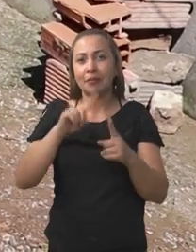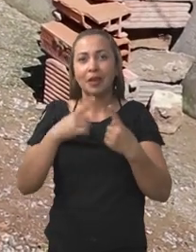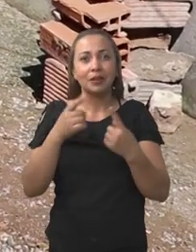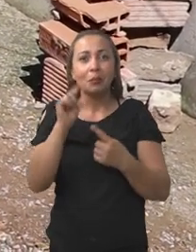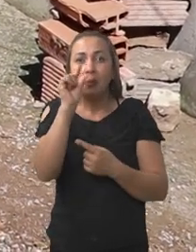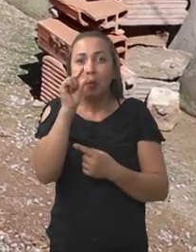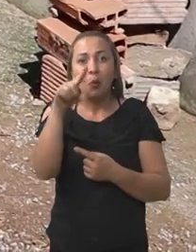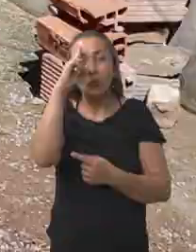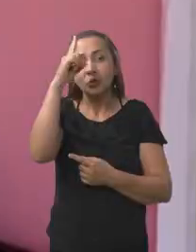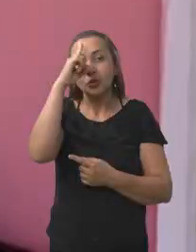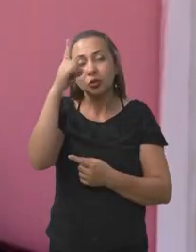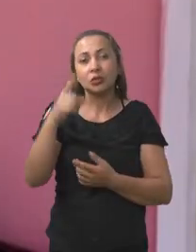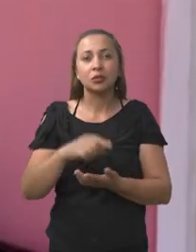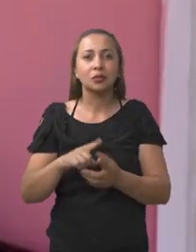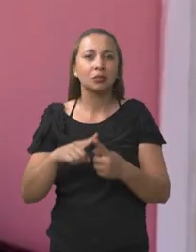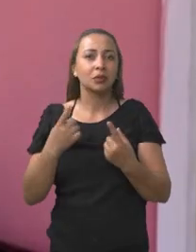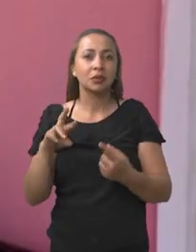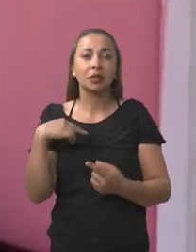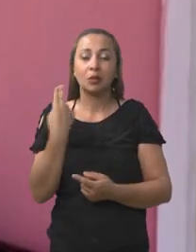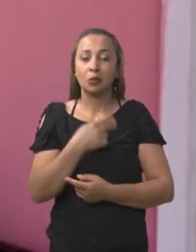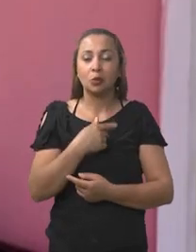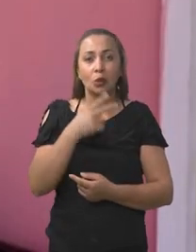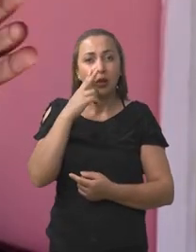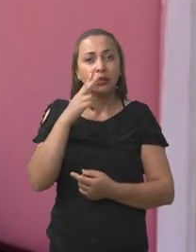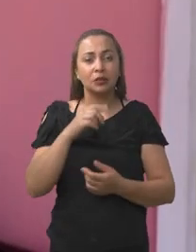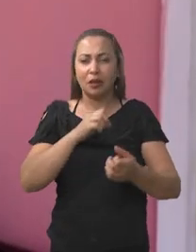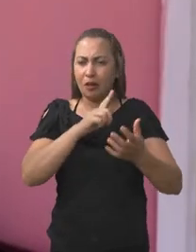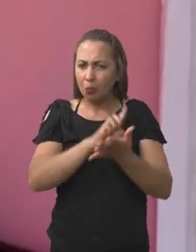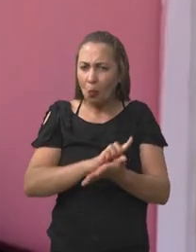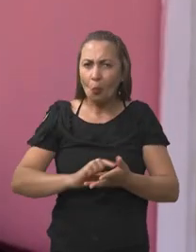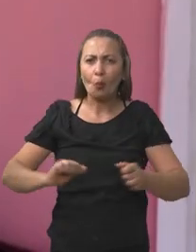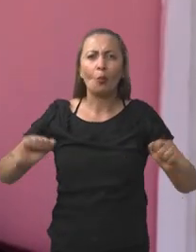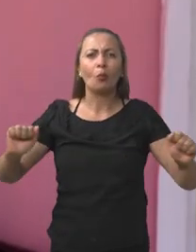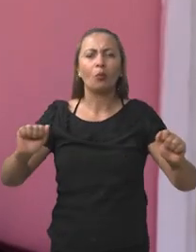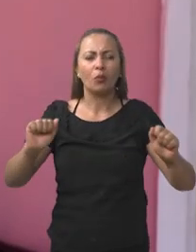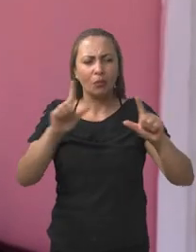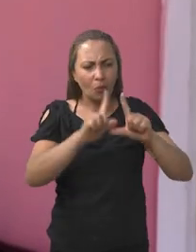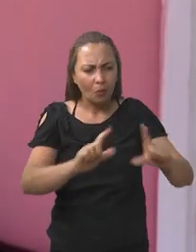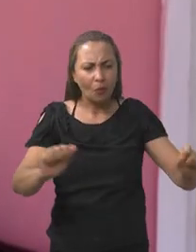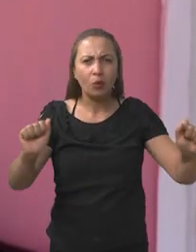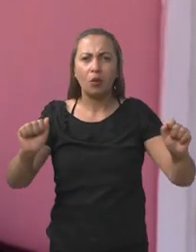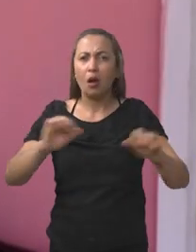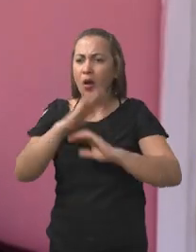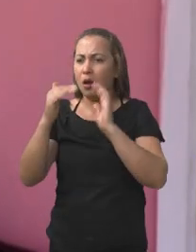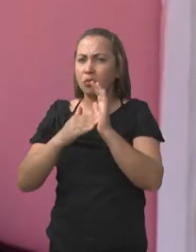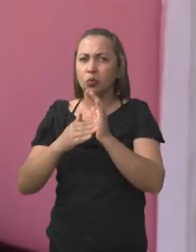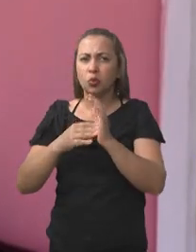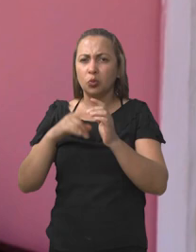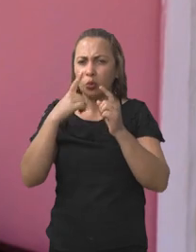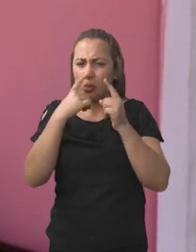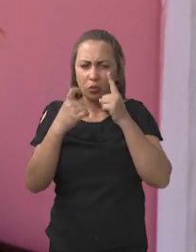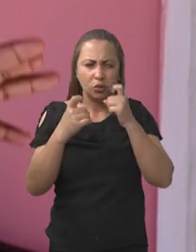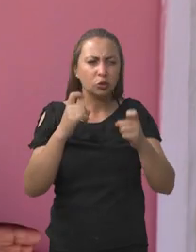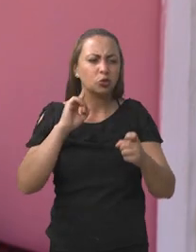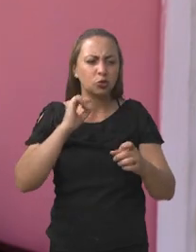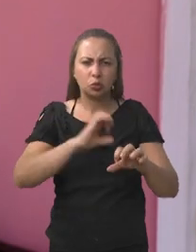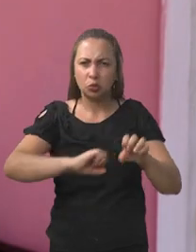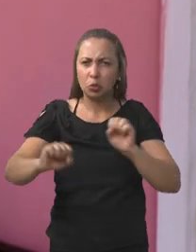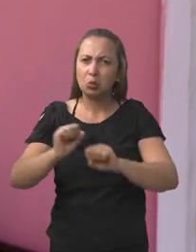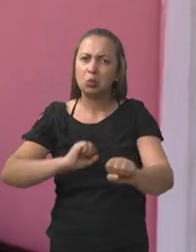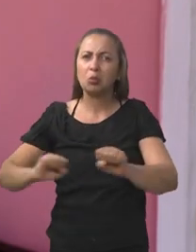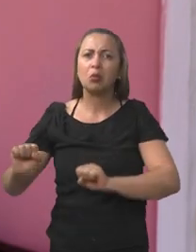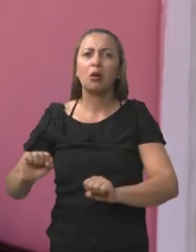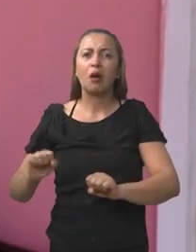dias. Só que aí nós damos uma varredura, limpamos tudo, procuramos ver se tinha algum